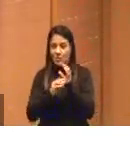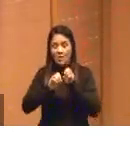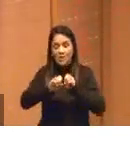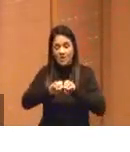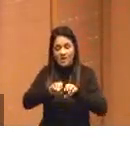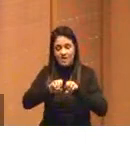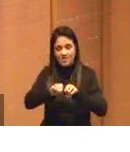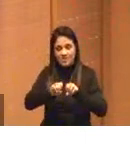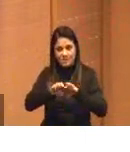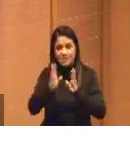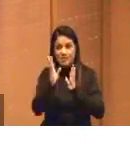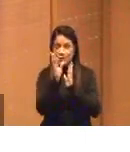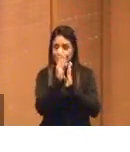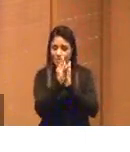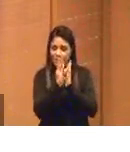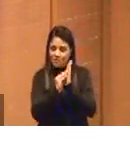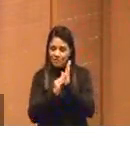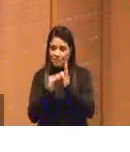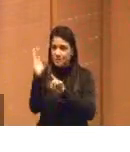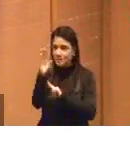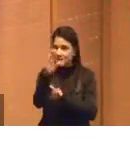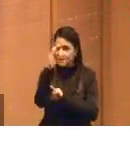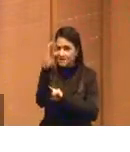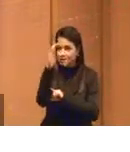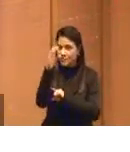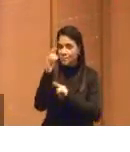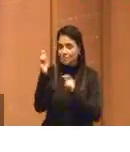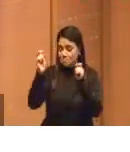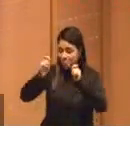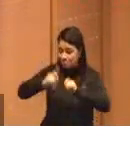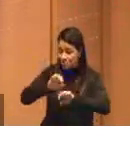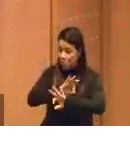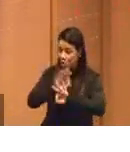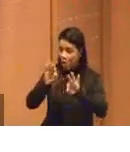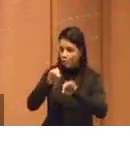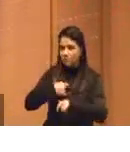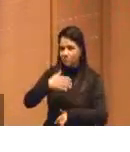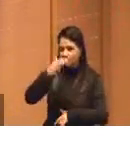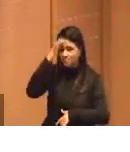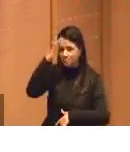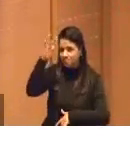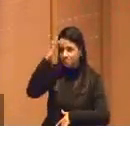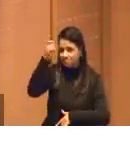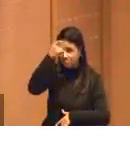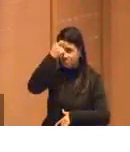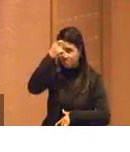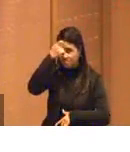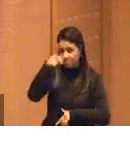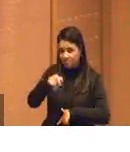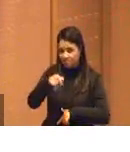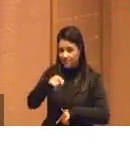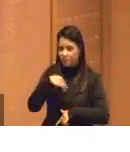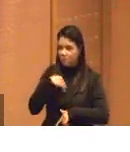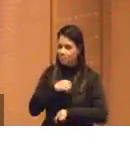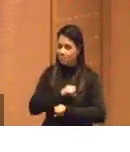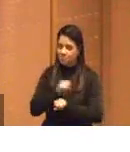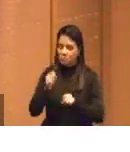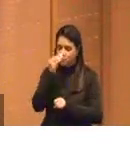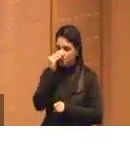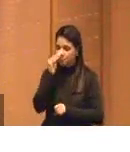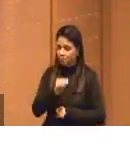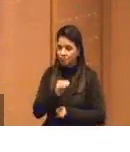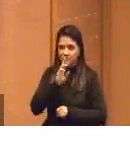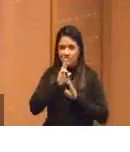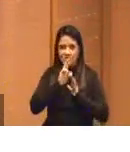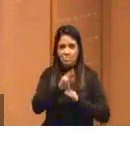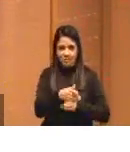educacionais, dos conteúdos científicos e uma ótima capacidade de raciocínio. Não dá para ignorar esse resultado que eu